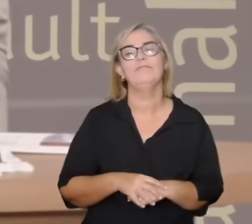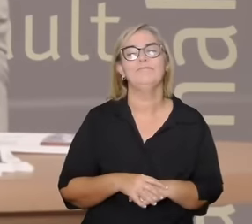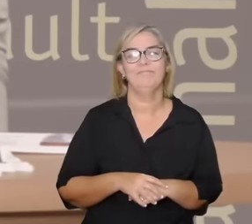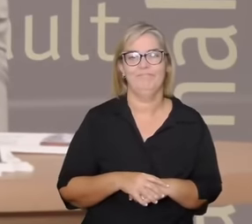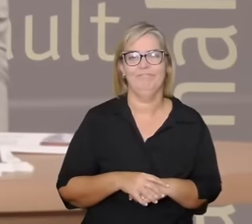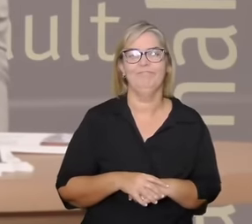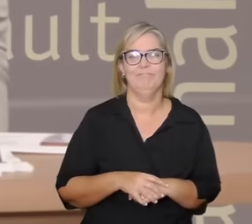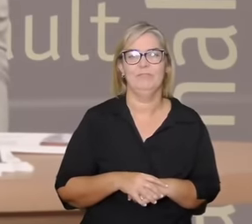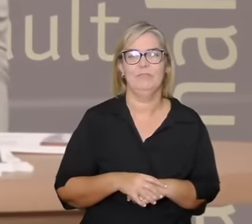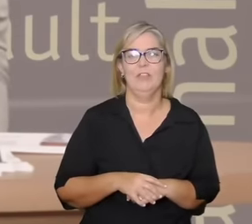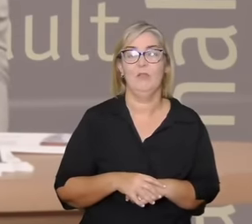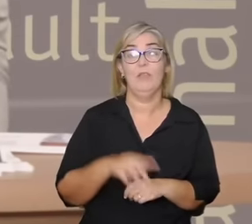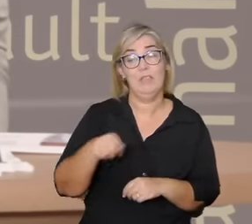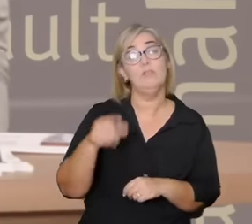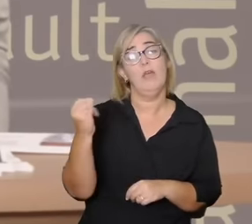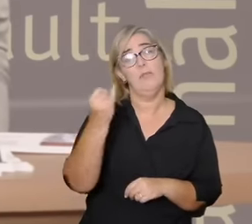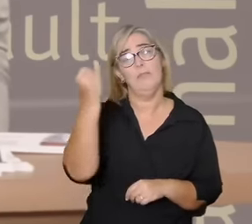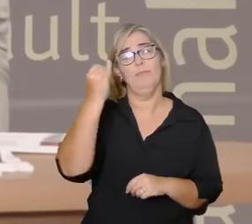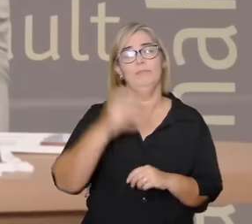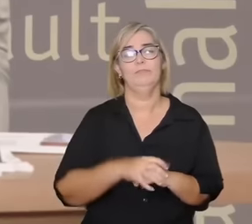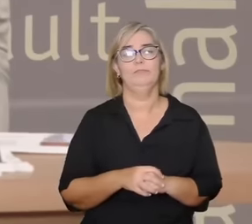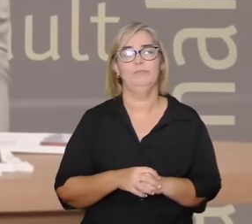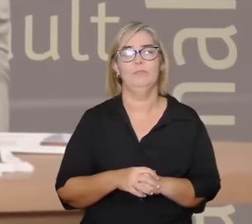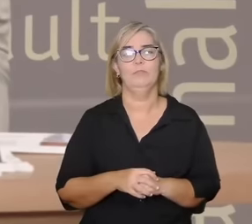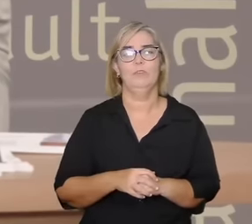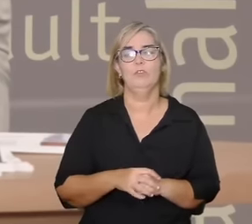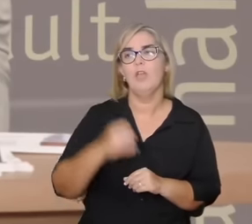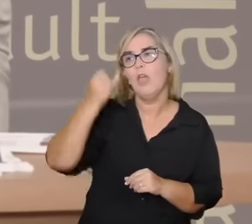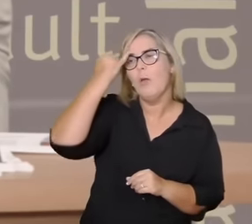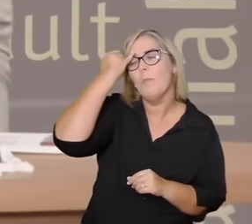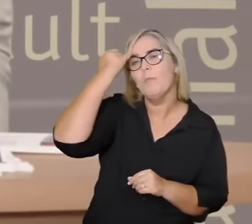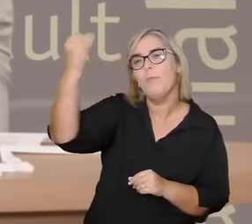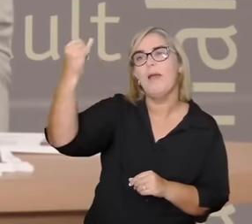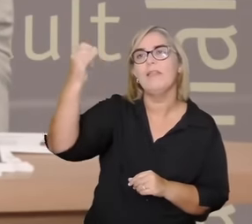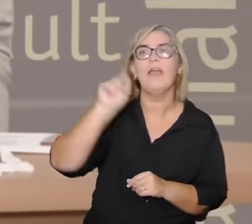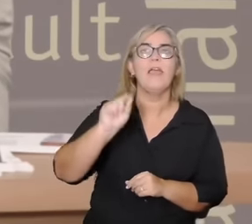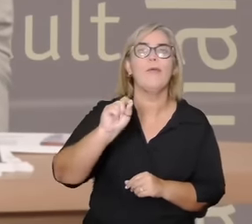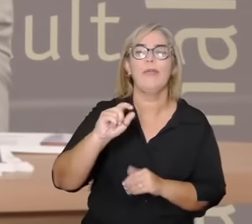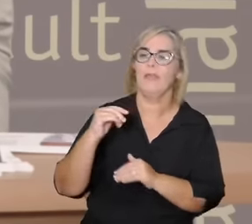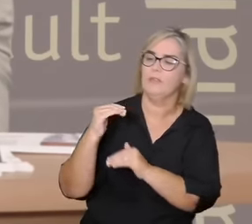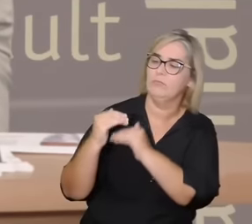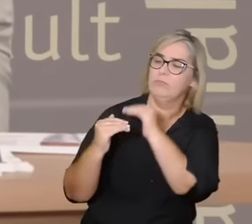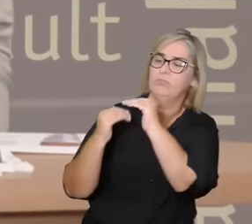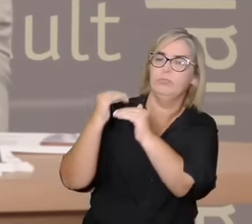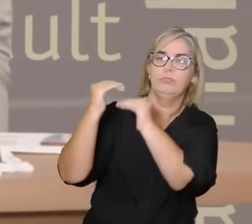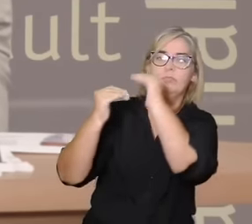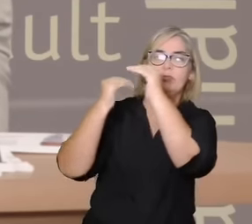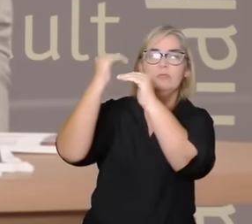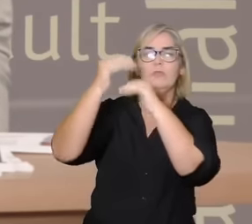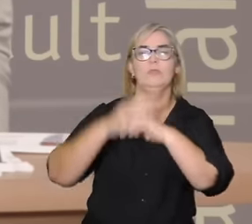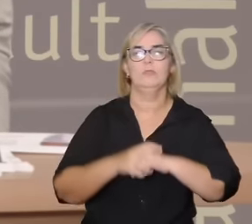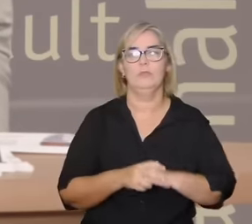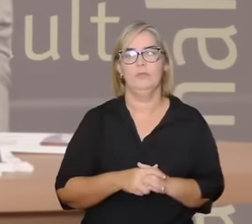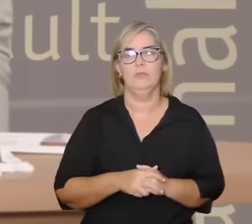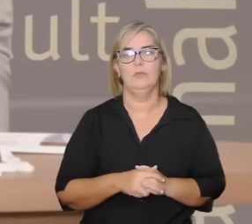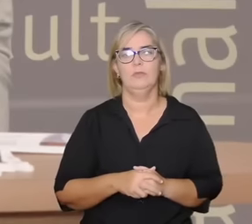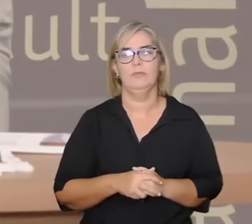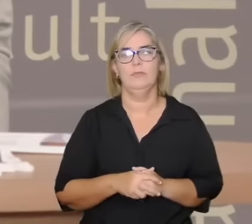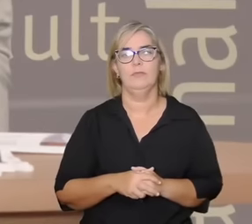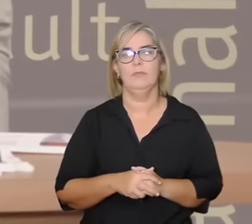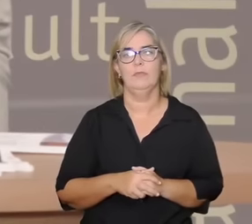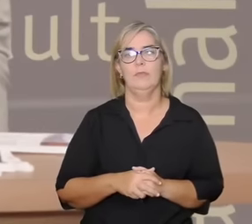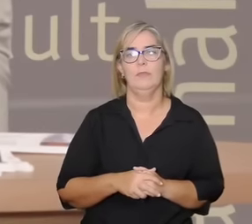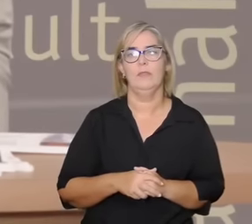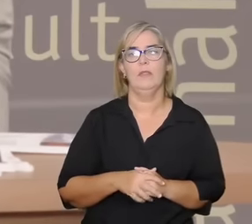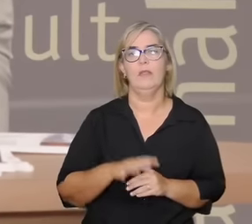jogo nas sociedades em crise é uma ideia de desenvolvimento nas sociedades estáveis